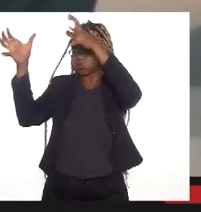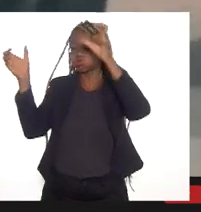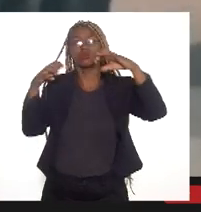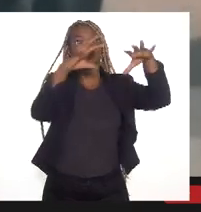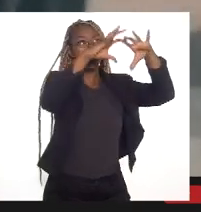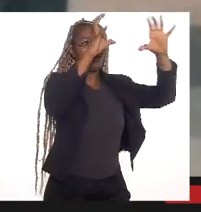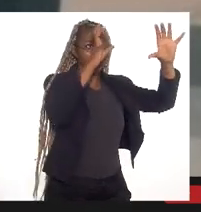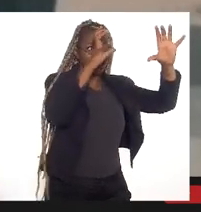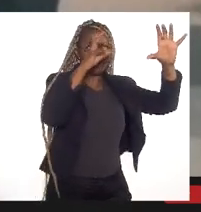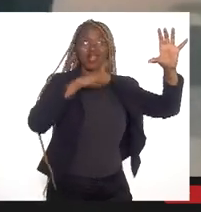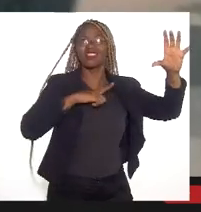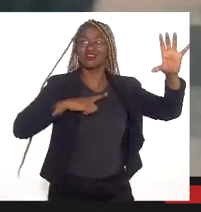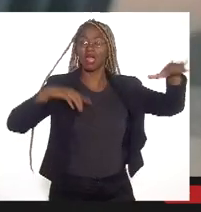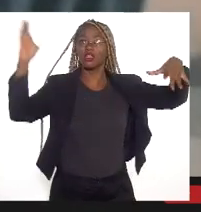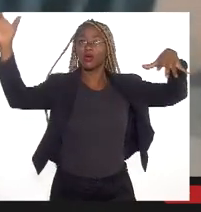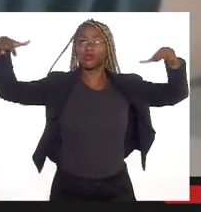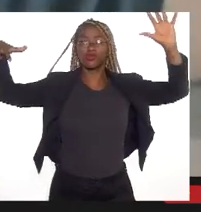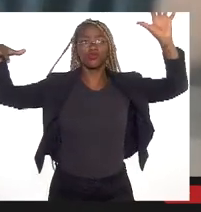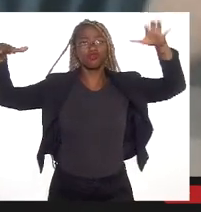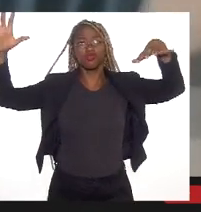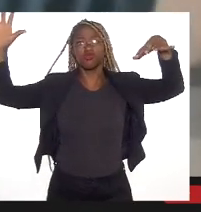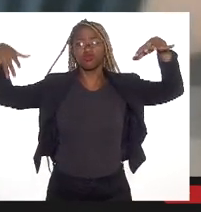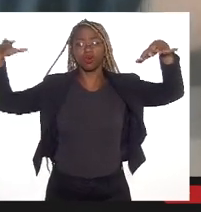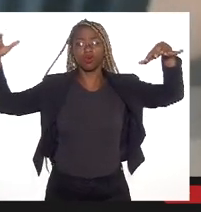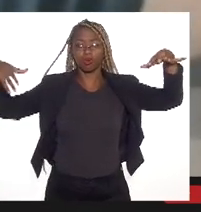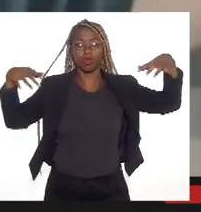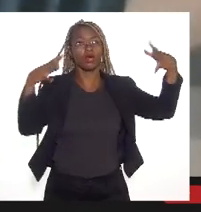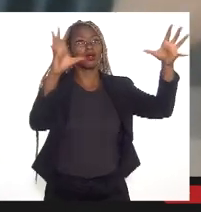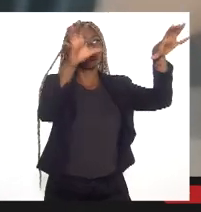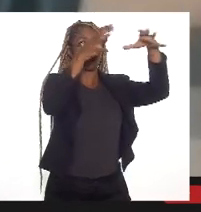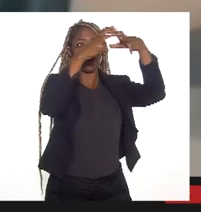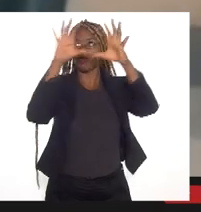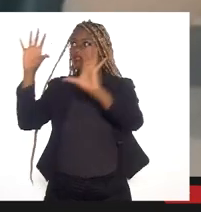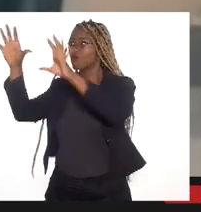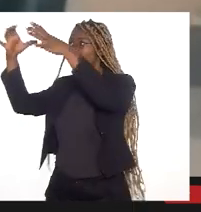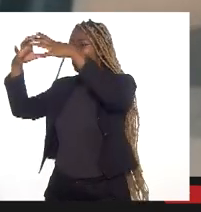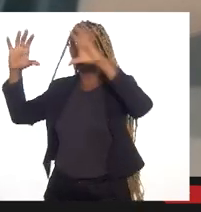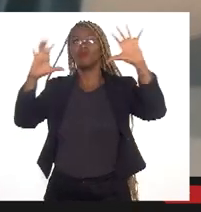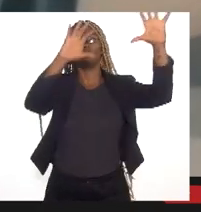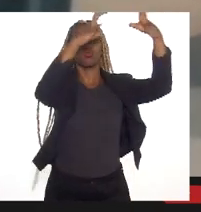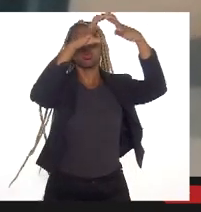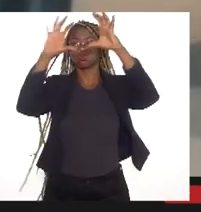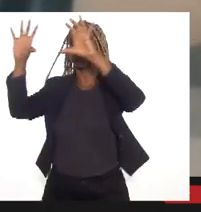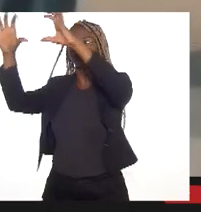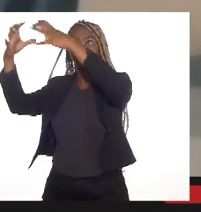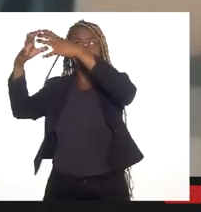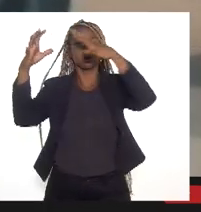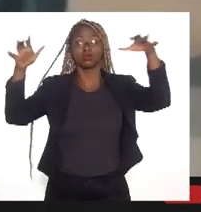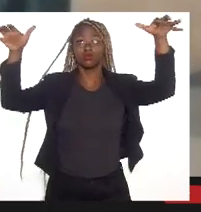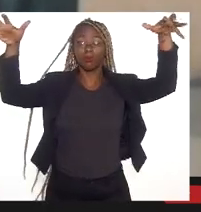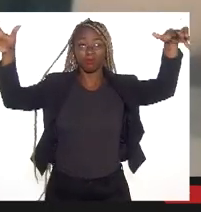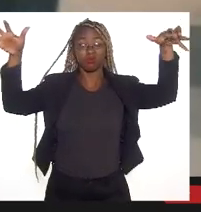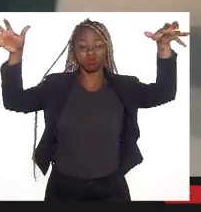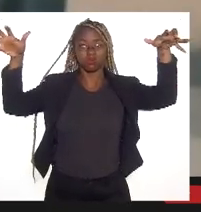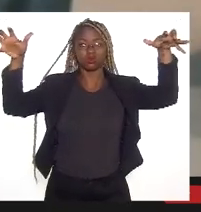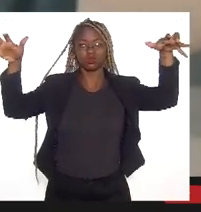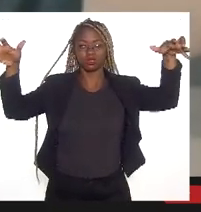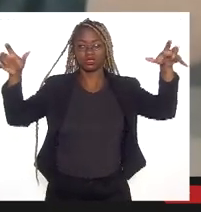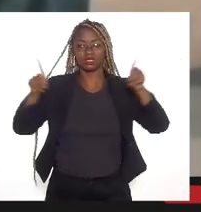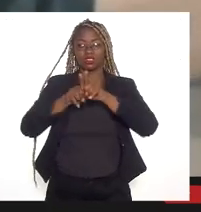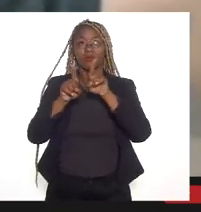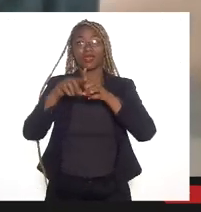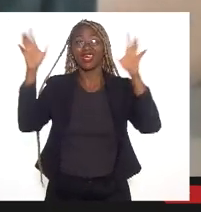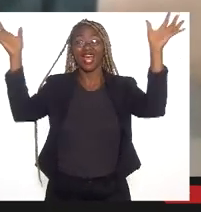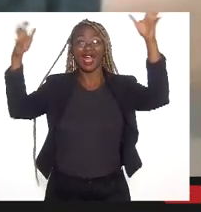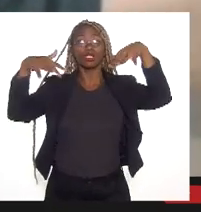precipitações orográficas, devido à nuvem, acúmulo de nuvens, acoplado às precipitações convectivas, que são aquelas chuvas